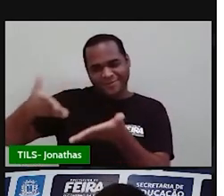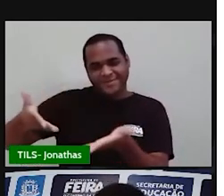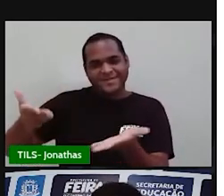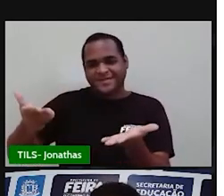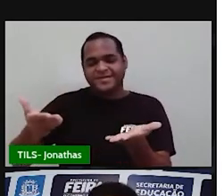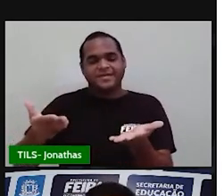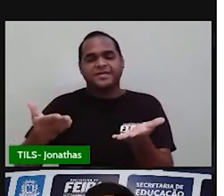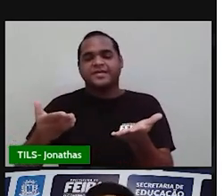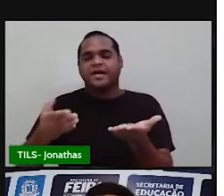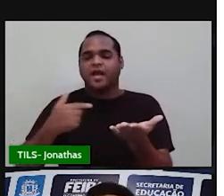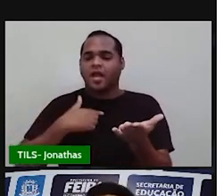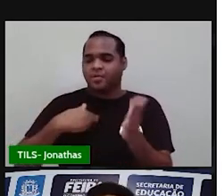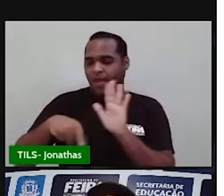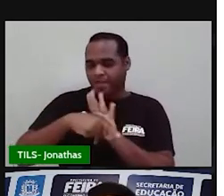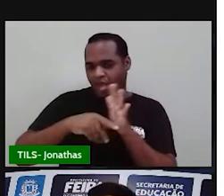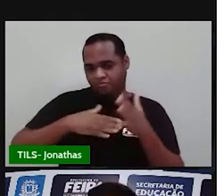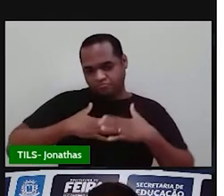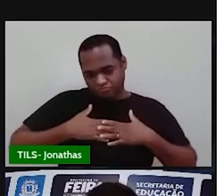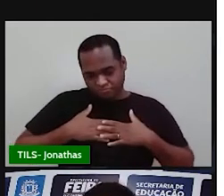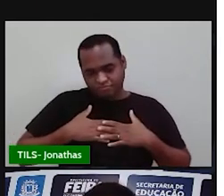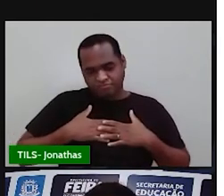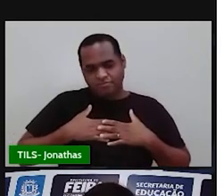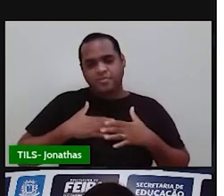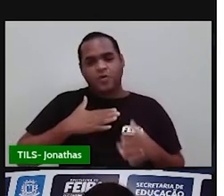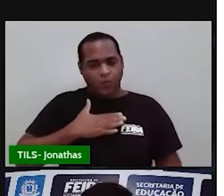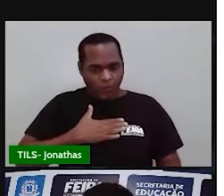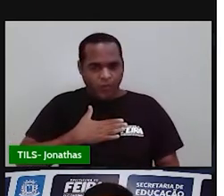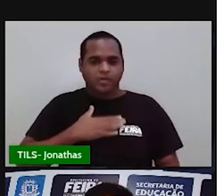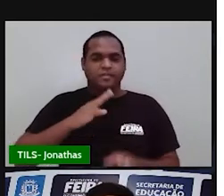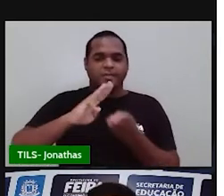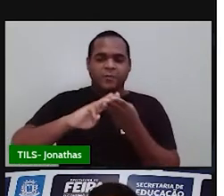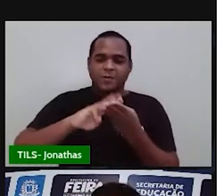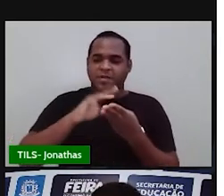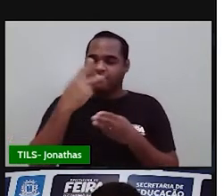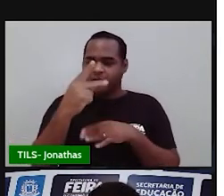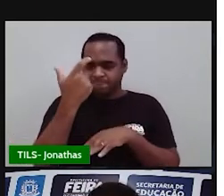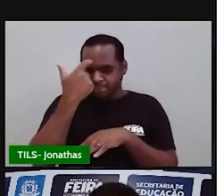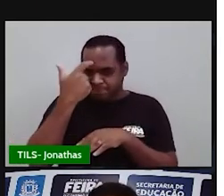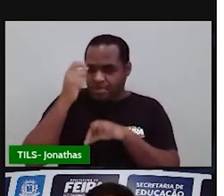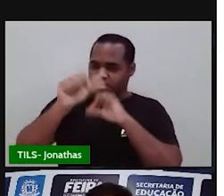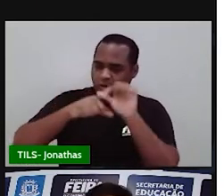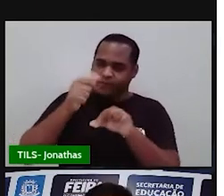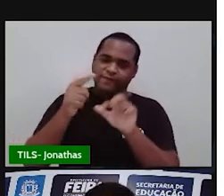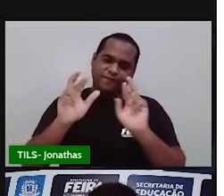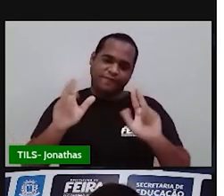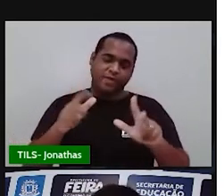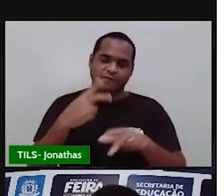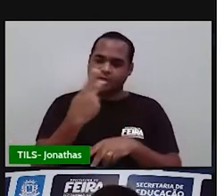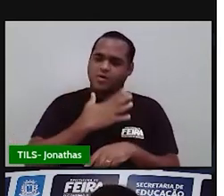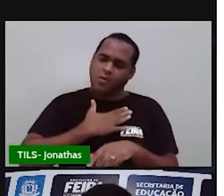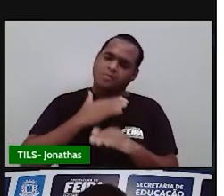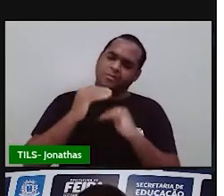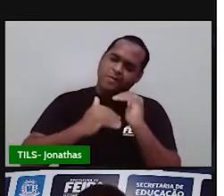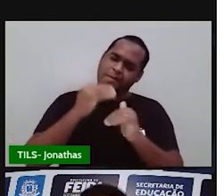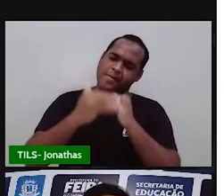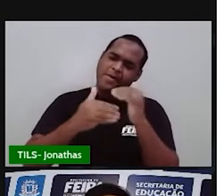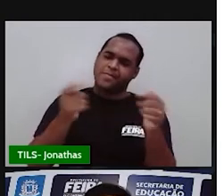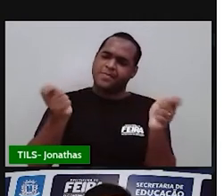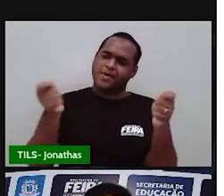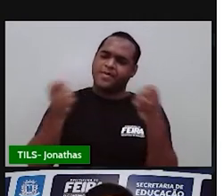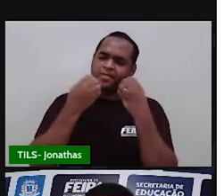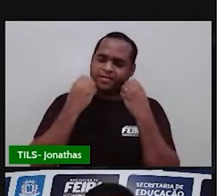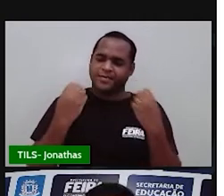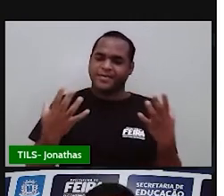Bom, para mim é, não sei você, mas eu espero que você vá mudando isso, se você não gosta, se você vai mudando isso ao longo do tempo,